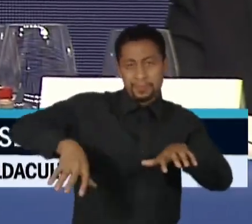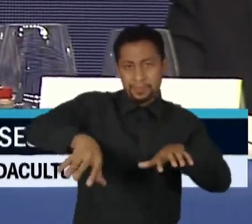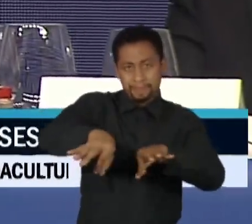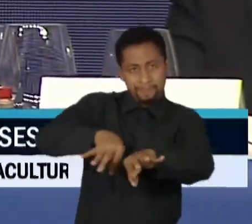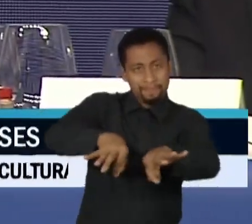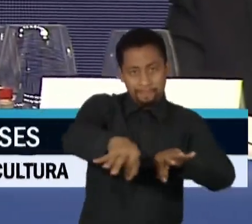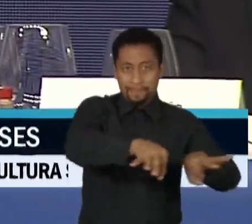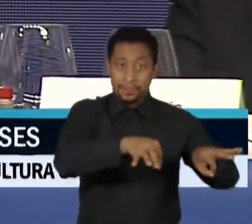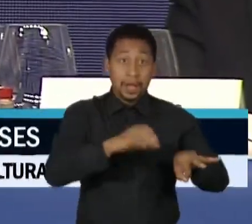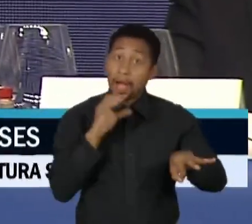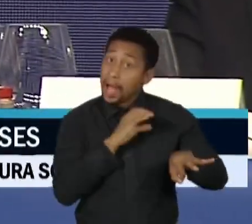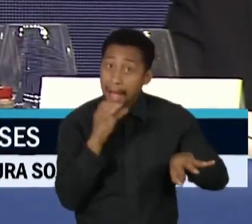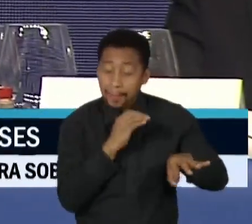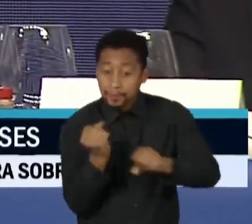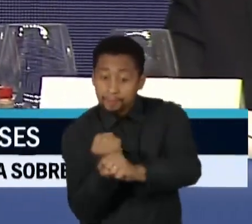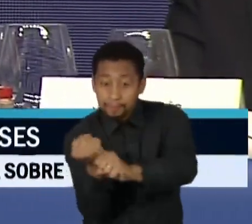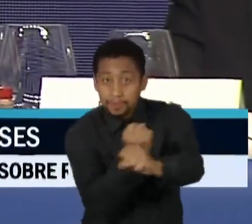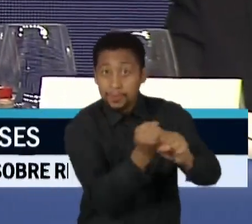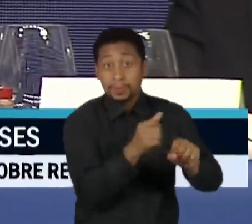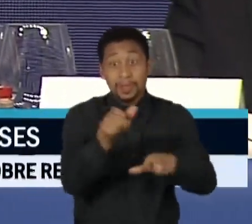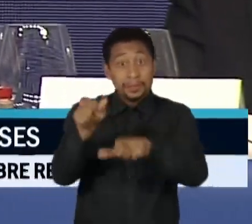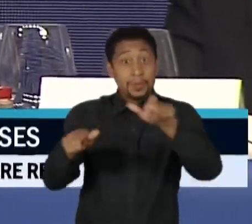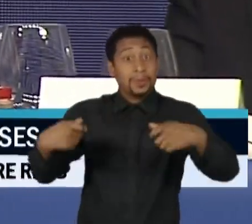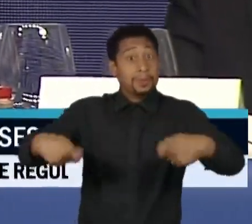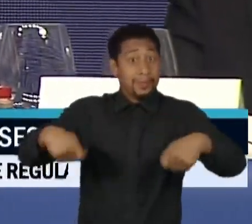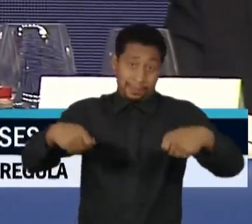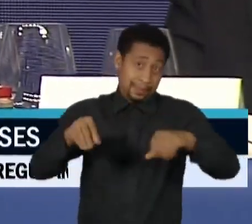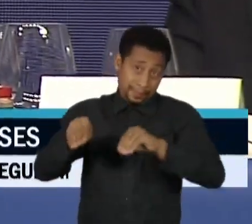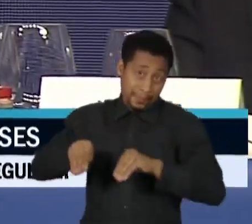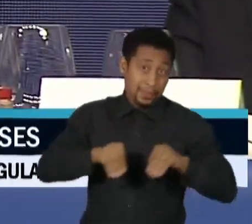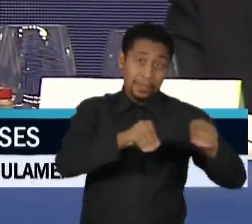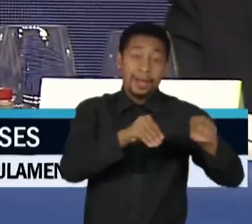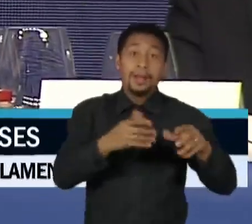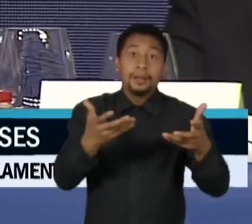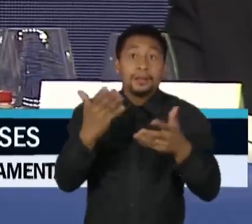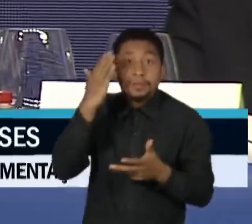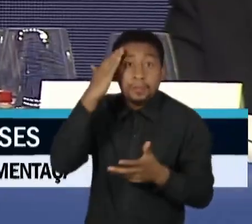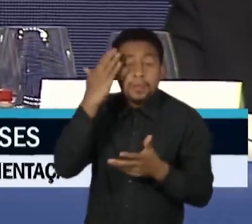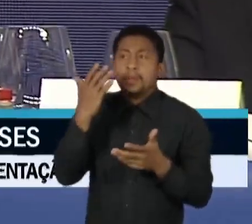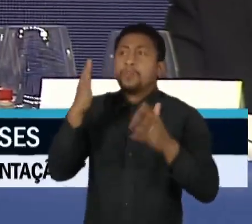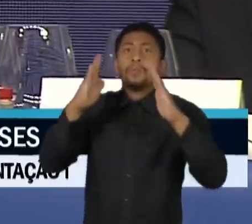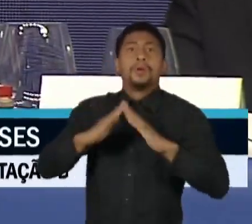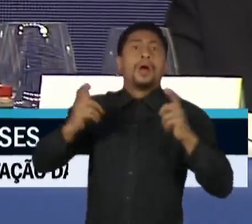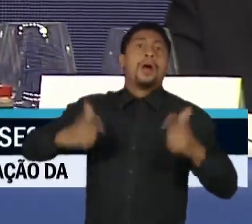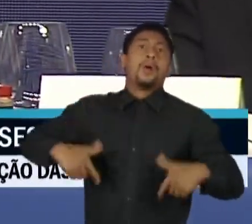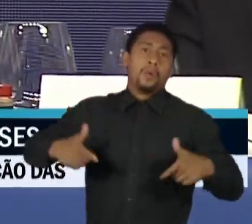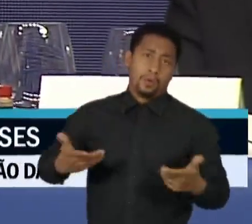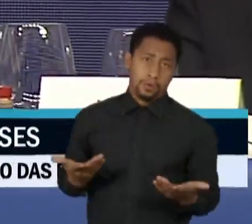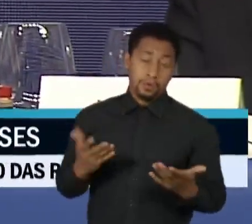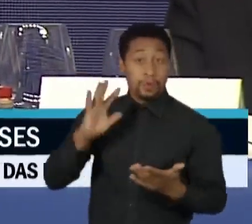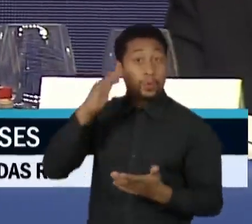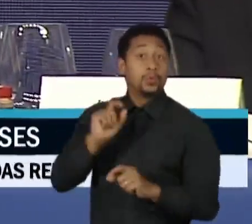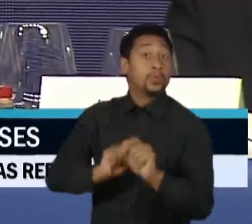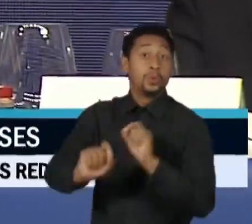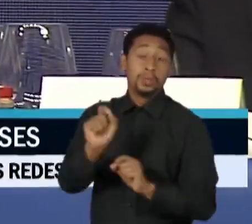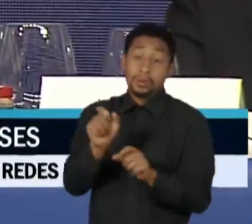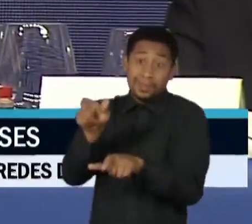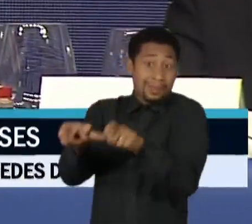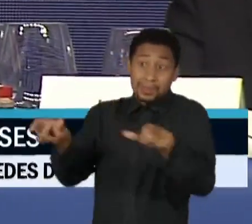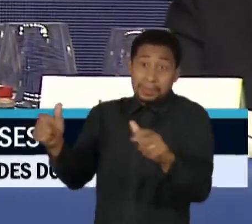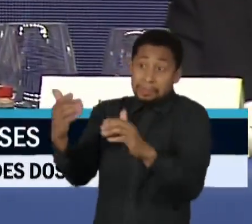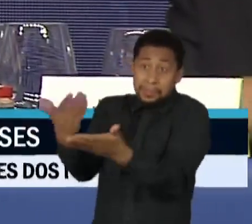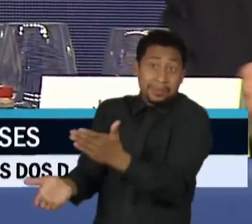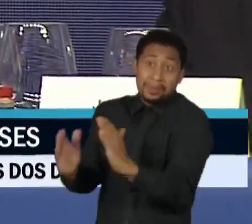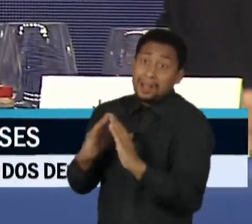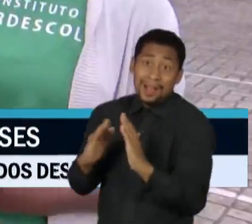possa fazer rapidamente, que as pessoas estão ansiosas, elas querem saber para onde eu vou, o que vai acontecer. Isso é absolutamente natural, a pessoa perdeu tudo,